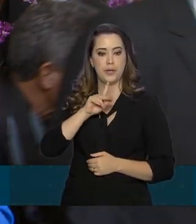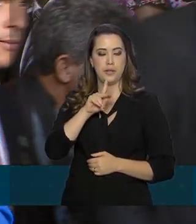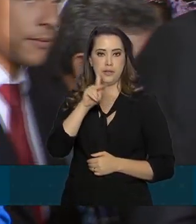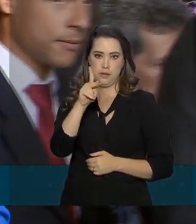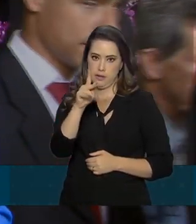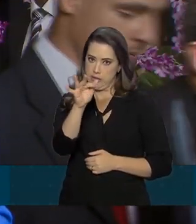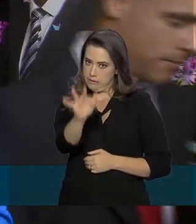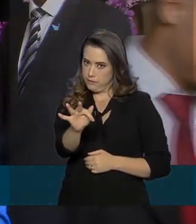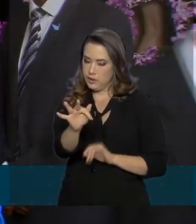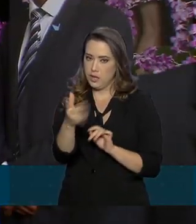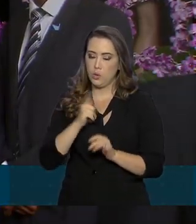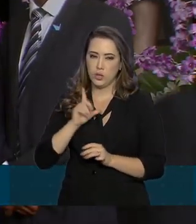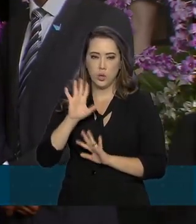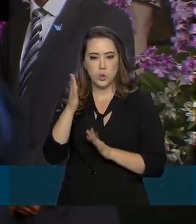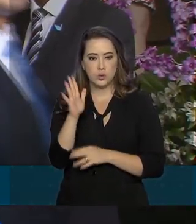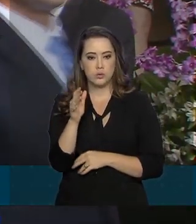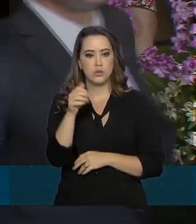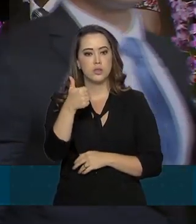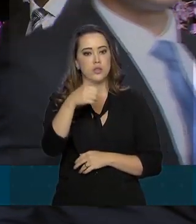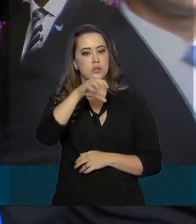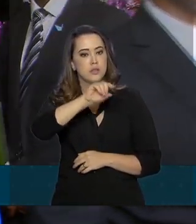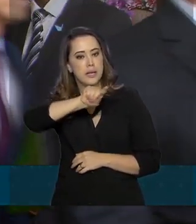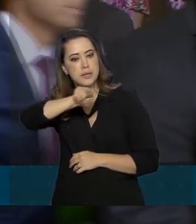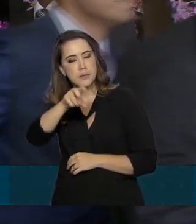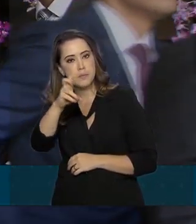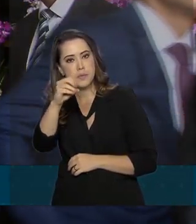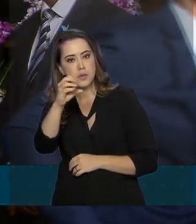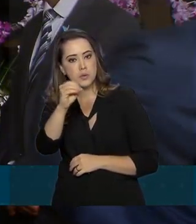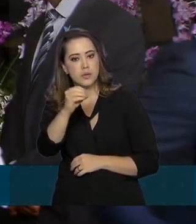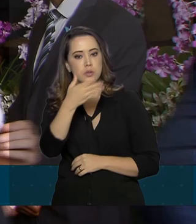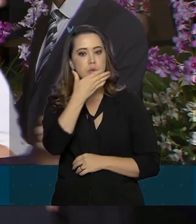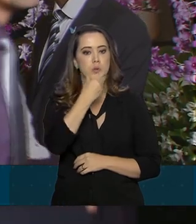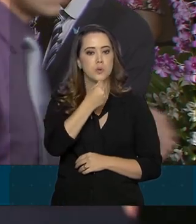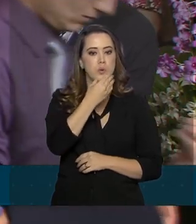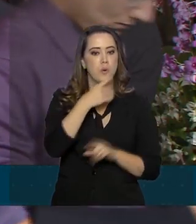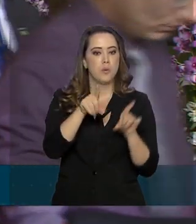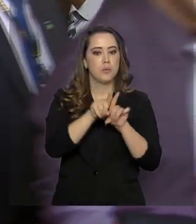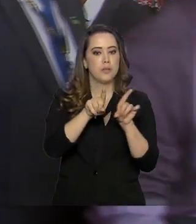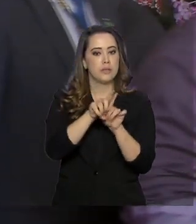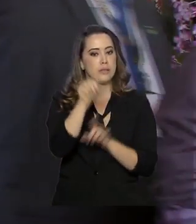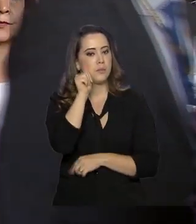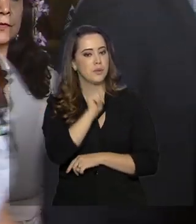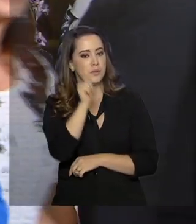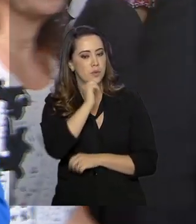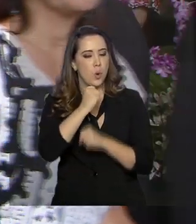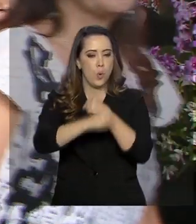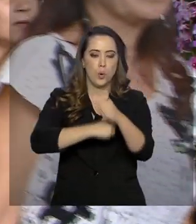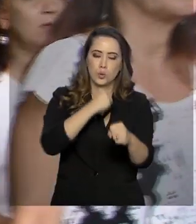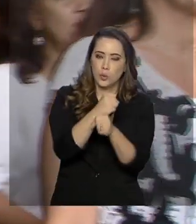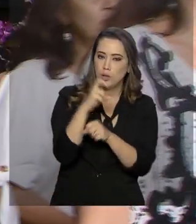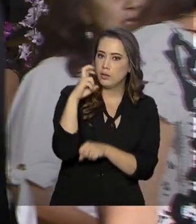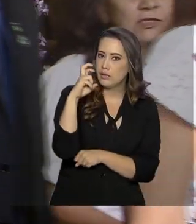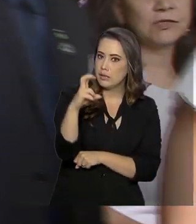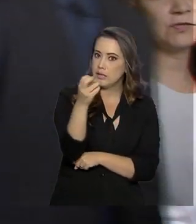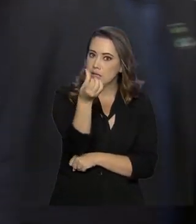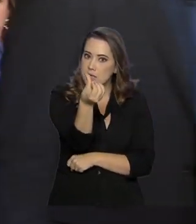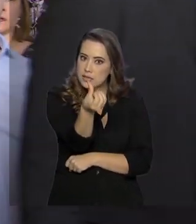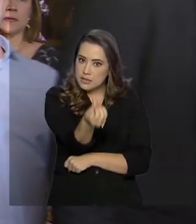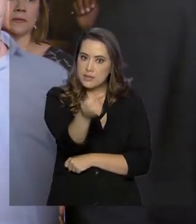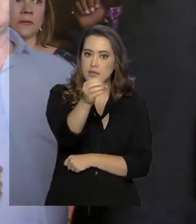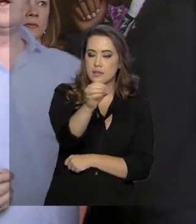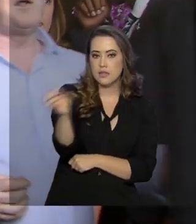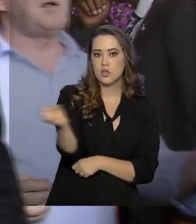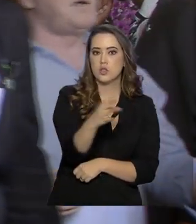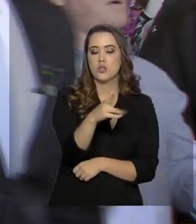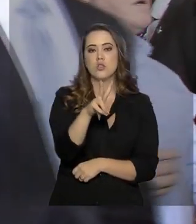hoje com um efetivo de cerca de 10.500 homens e mulheres. E para o ano que vem, 560 novas